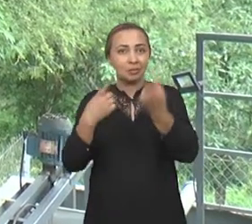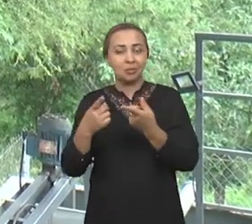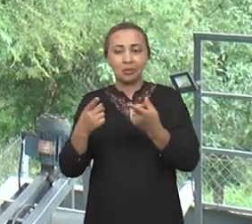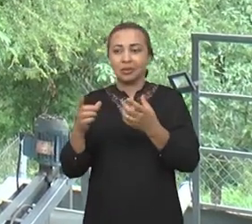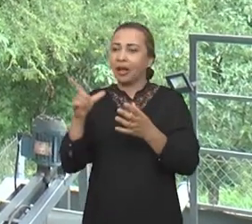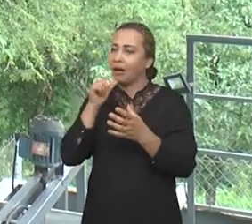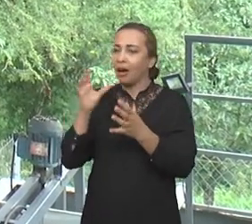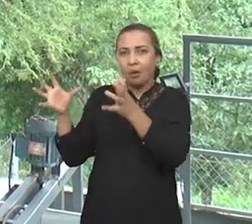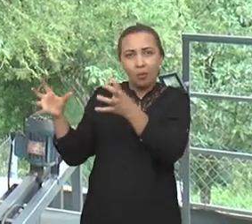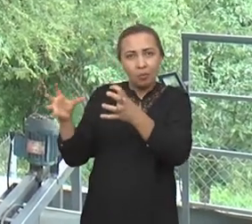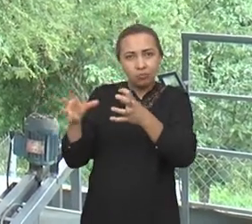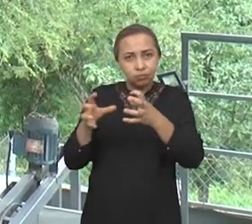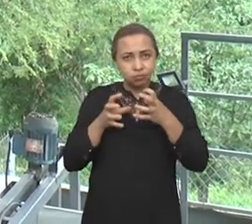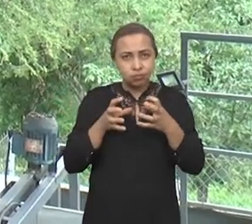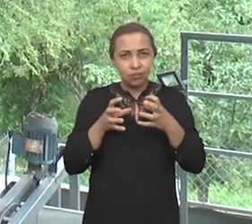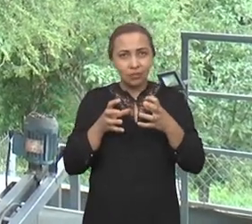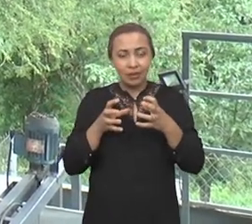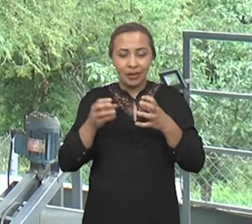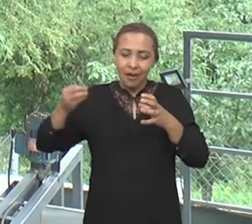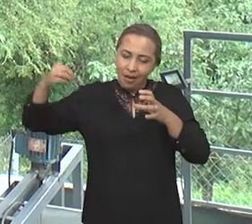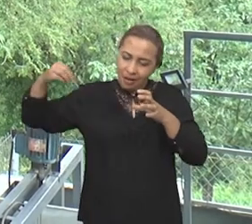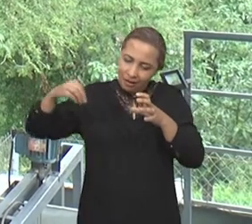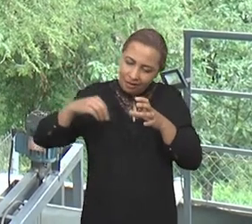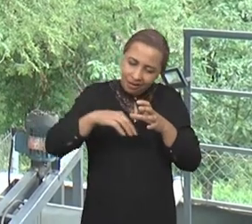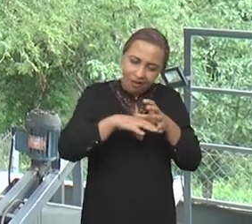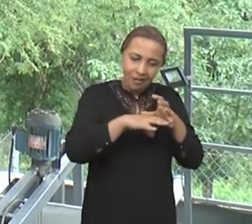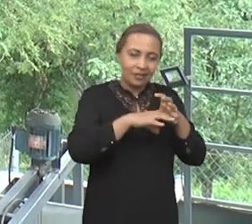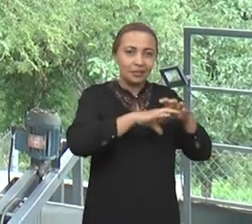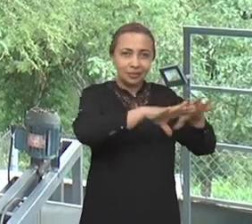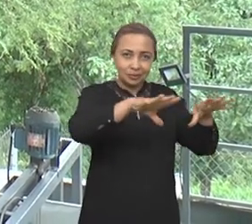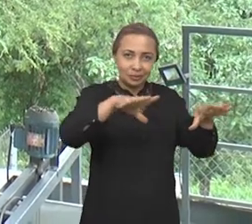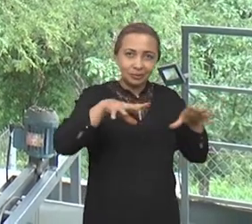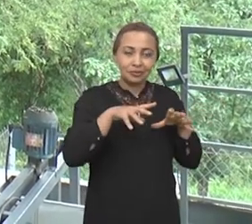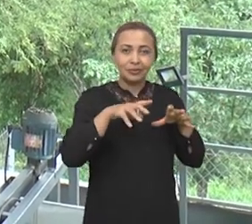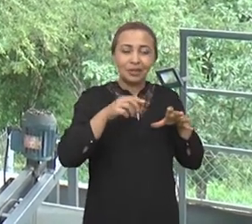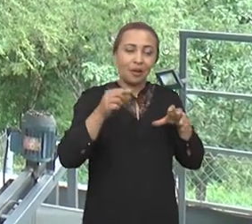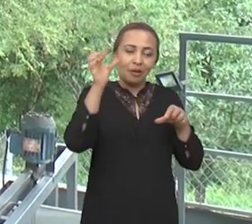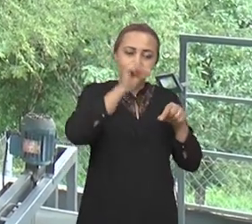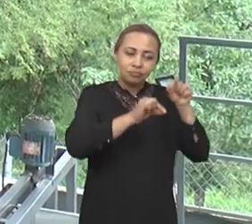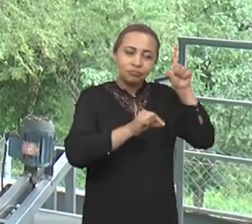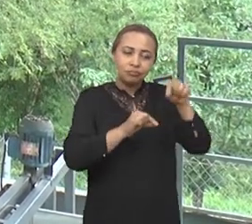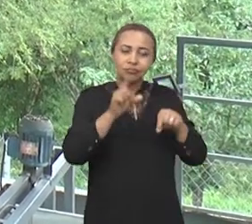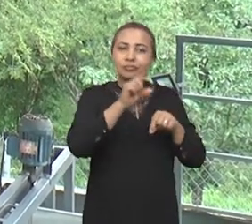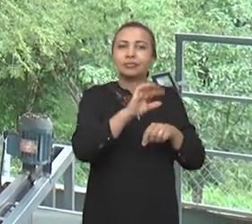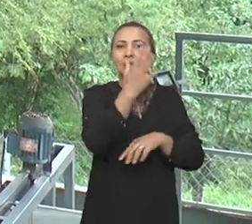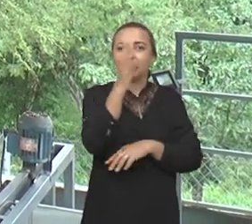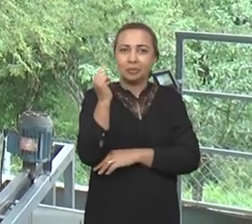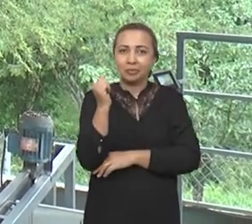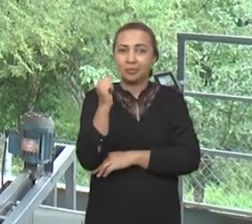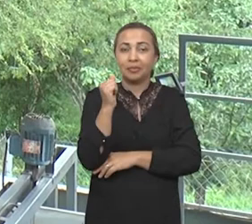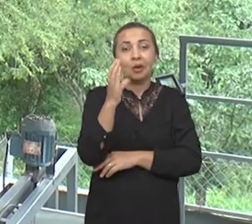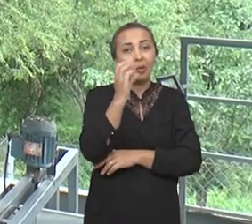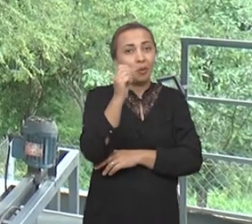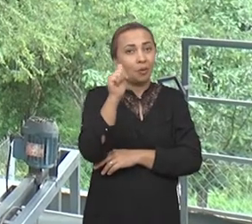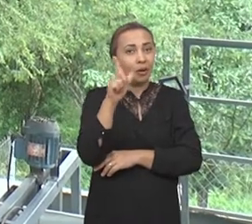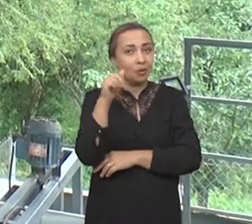da água bruta, ao recalque para a estação, vai ser adicionado esse coagulante. Ele faz parte da primeira etapa. Então,